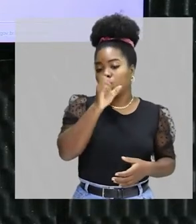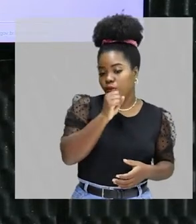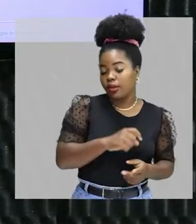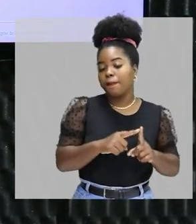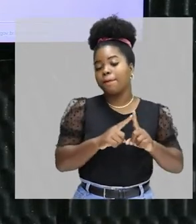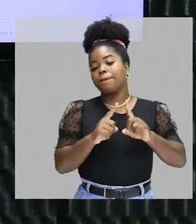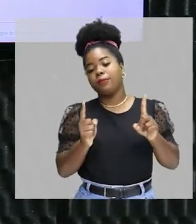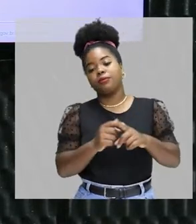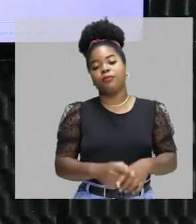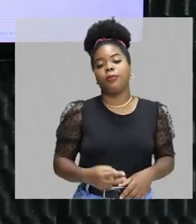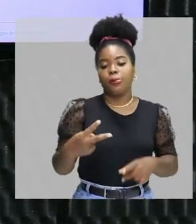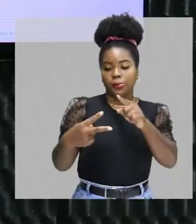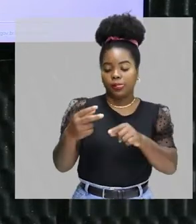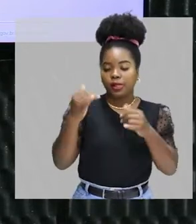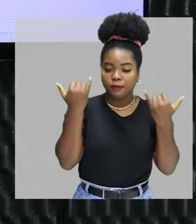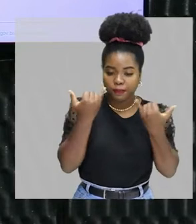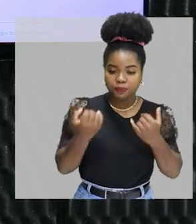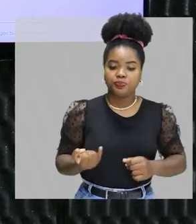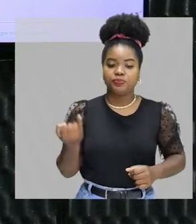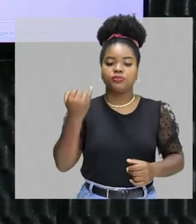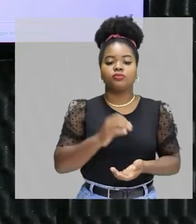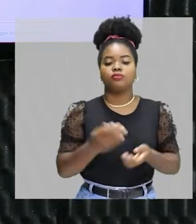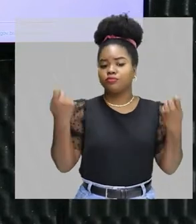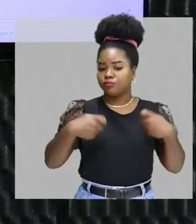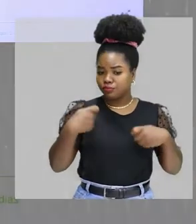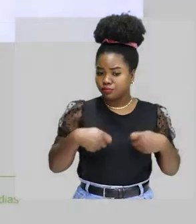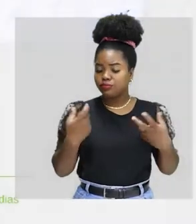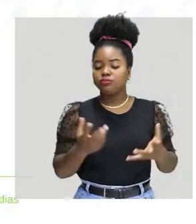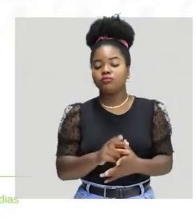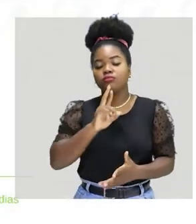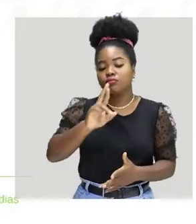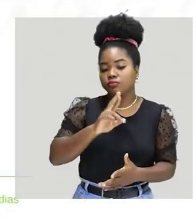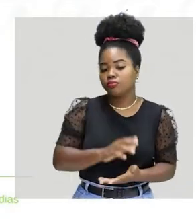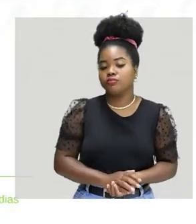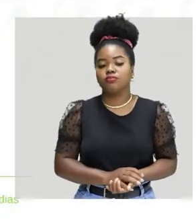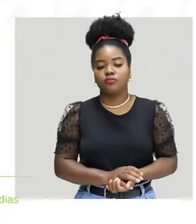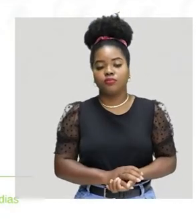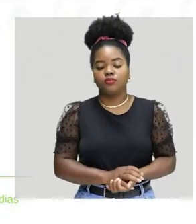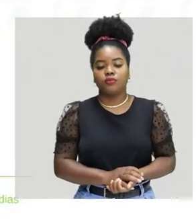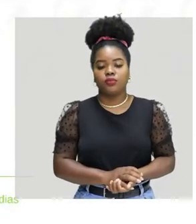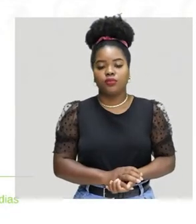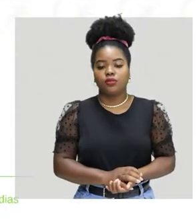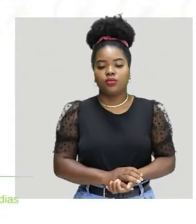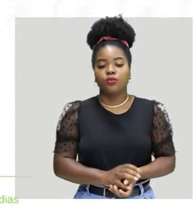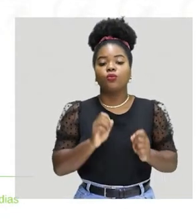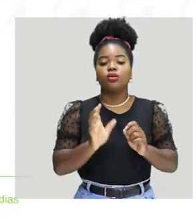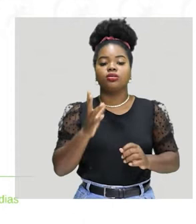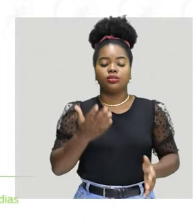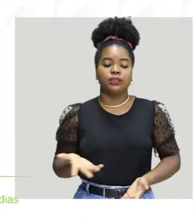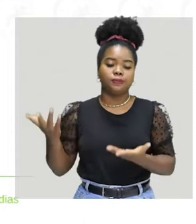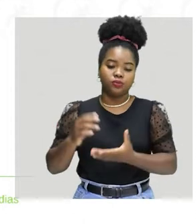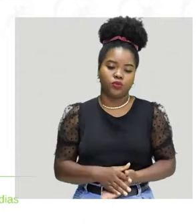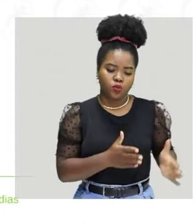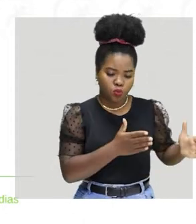informações importantes, que são necessárias para a gente poder resolver a questão. Olha só. O processo